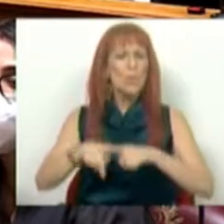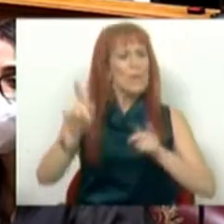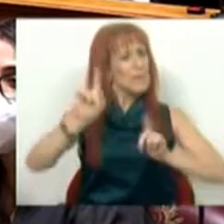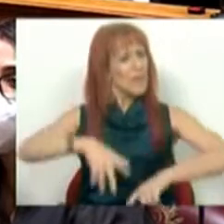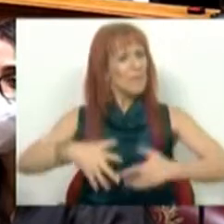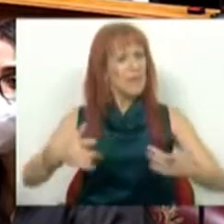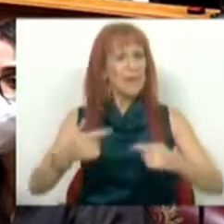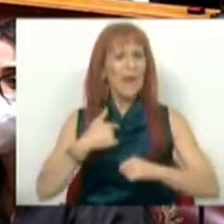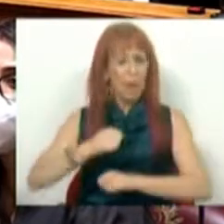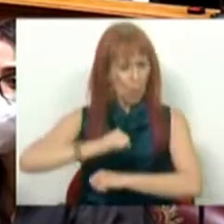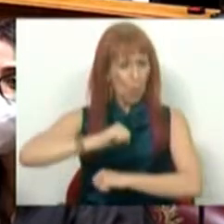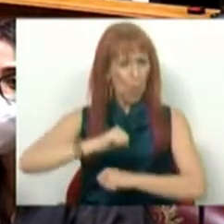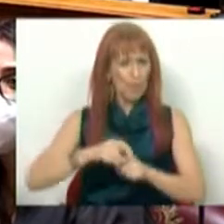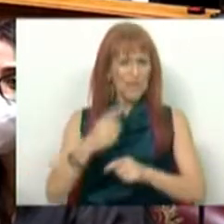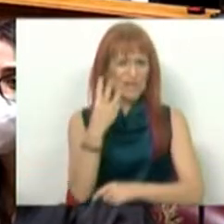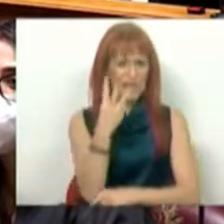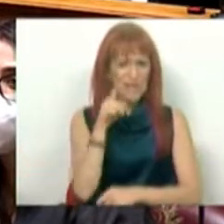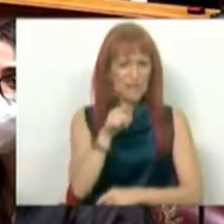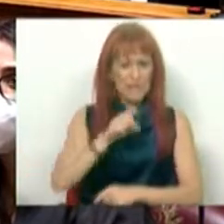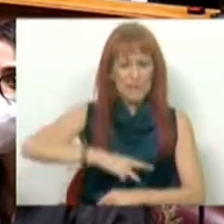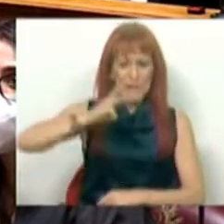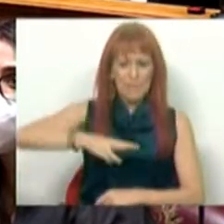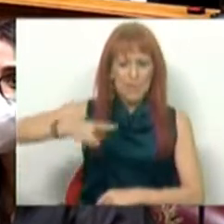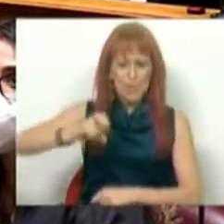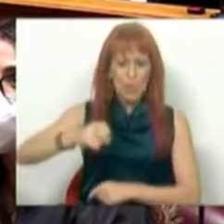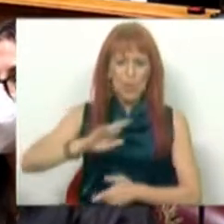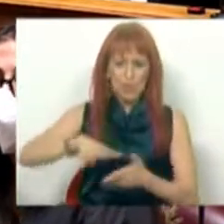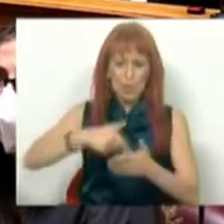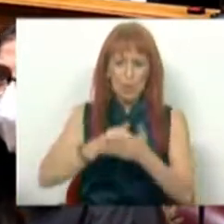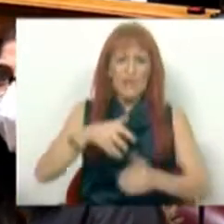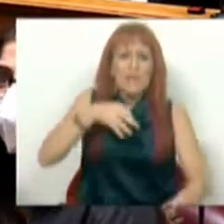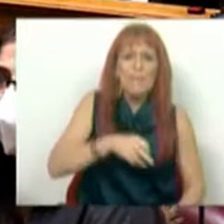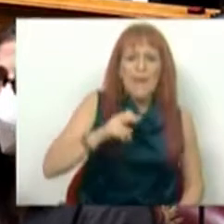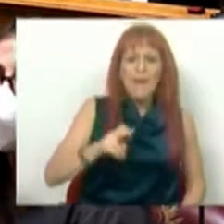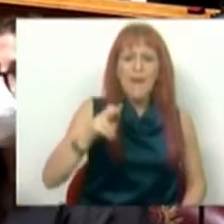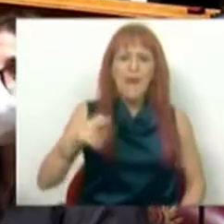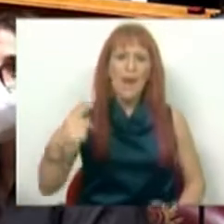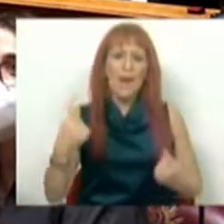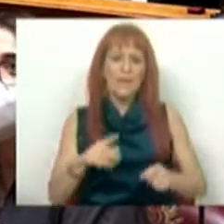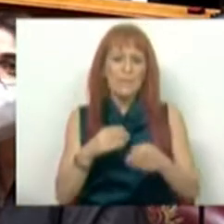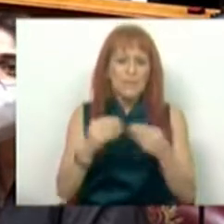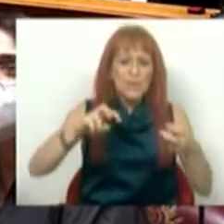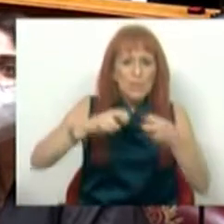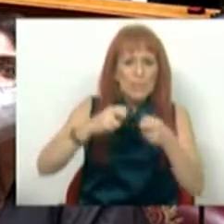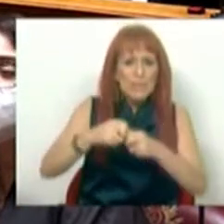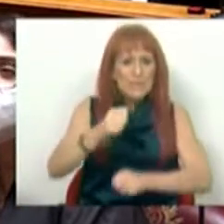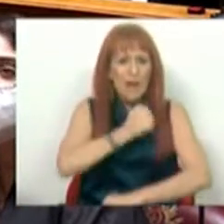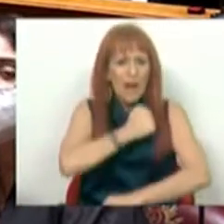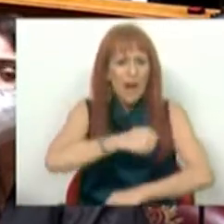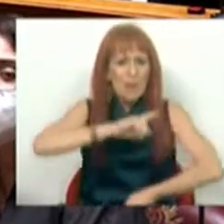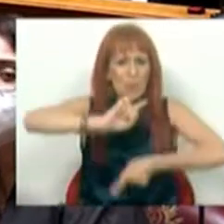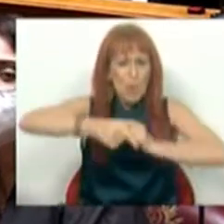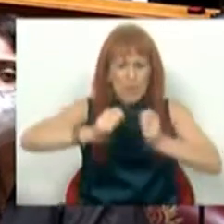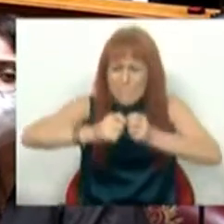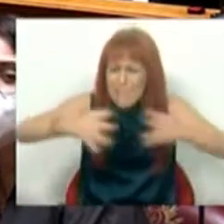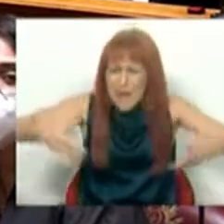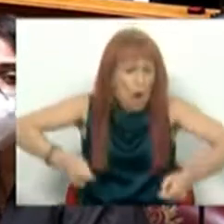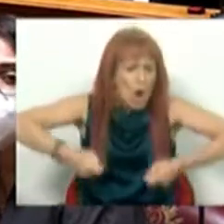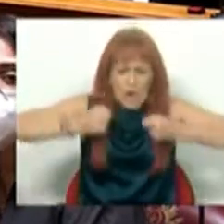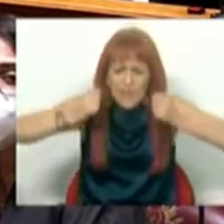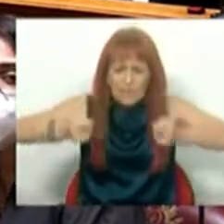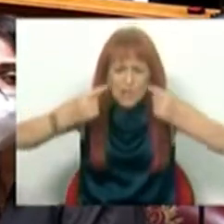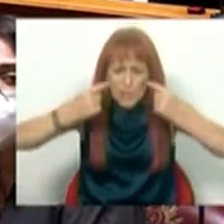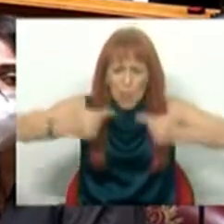também é contra os 3 mil milhões de euros que o plano de recuperação e resiliência tem para resolver os problemas de habitação naquele que é o maior investimento